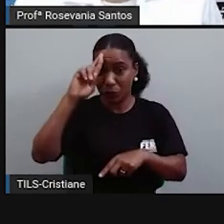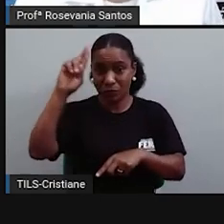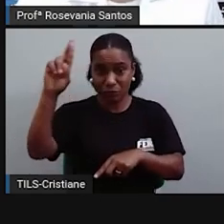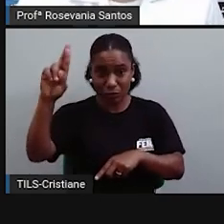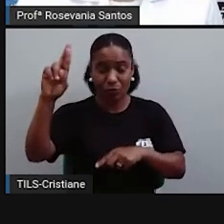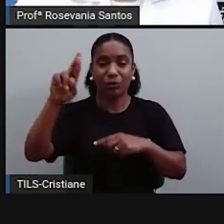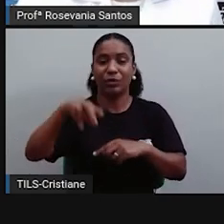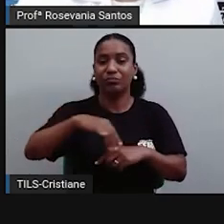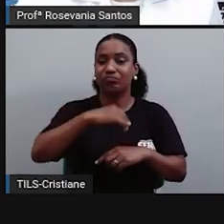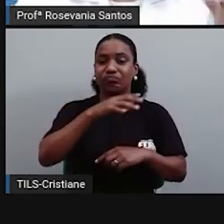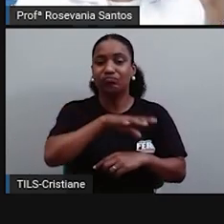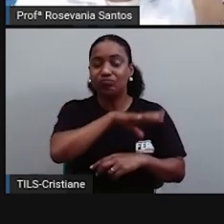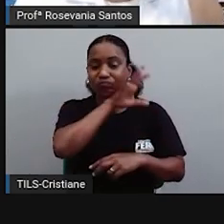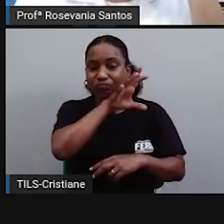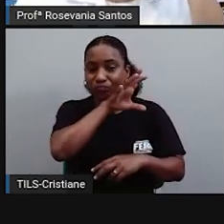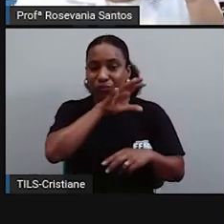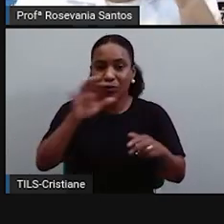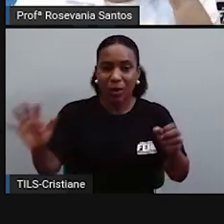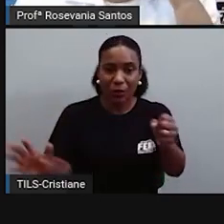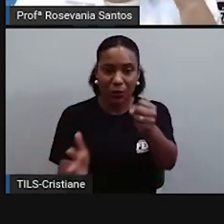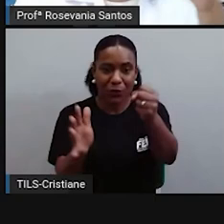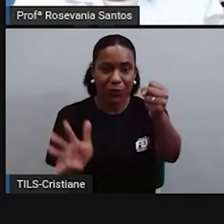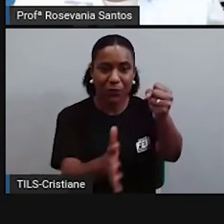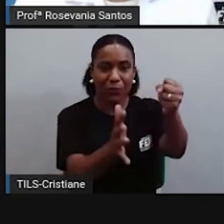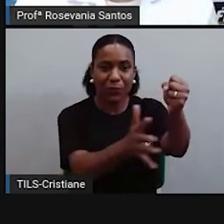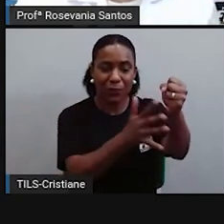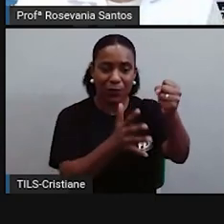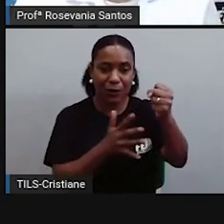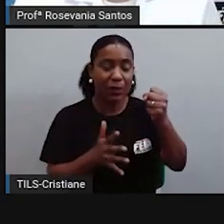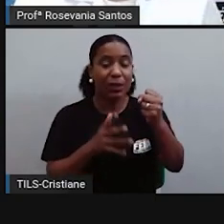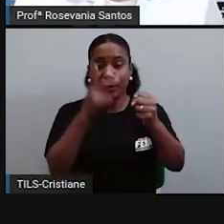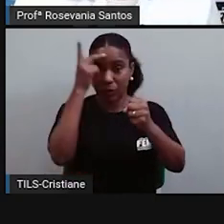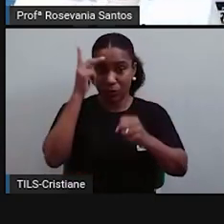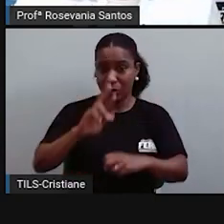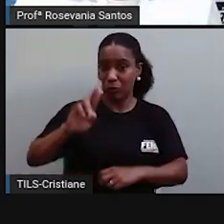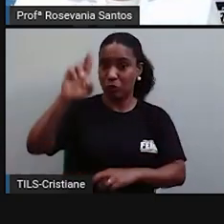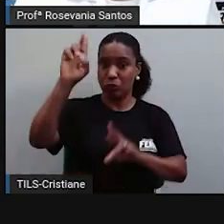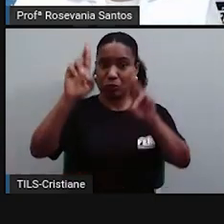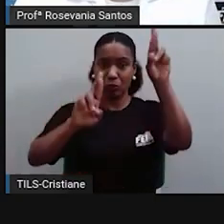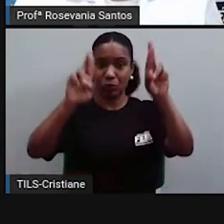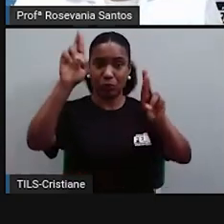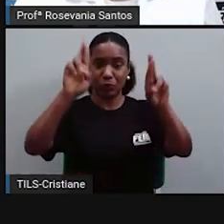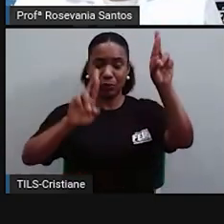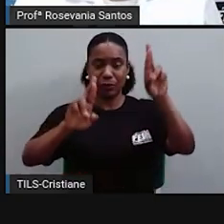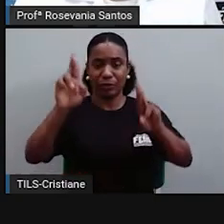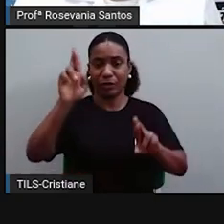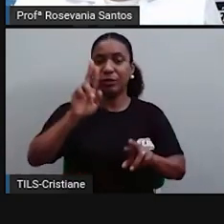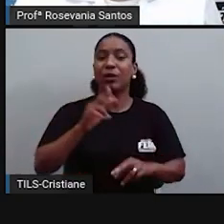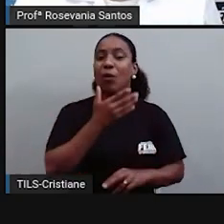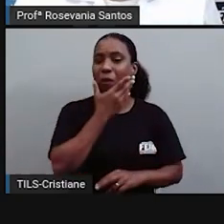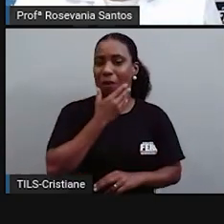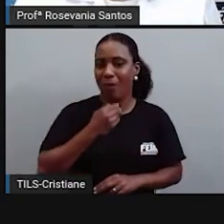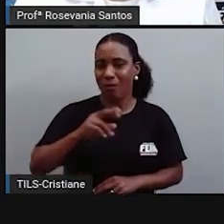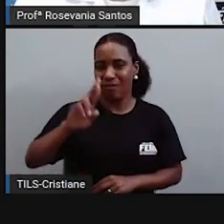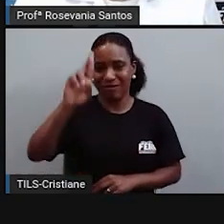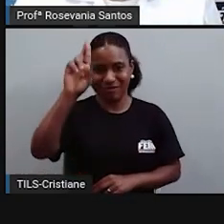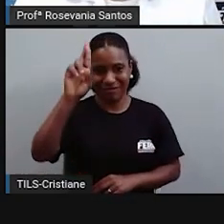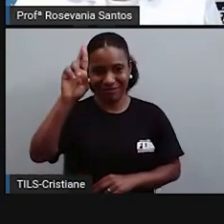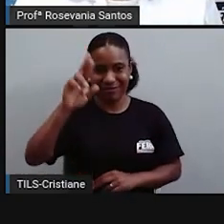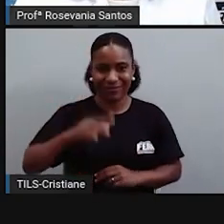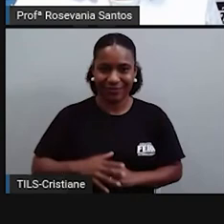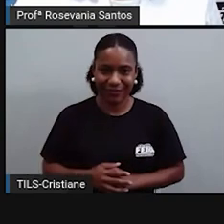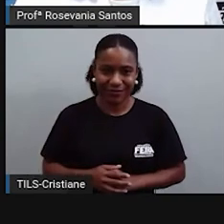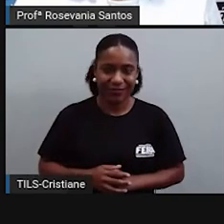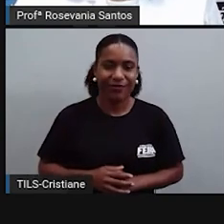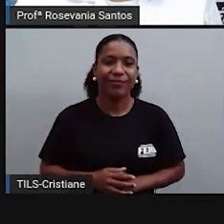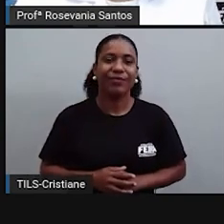era o homem que mandava ali. Conta na família. Era o coronel que mandava em tudo. E o desenvolvimento de outras atividades. Porque, junto a